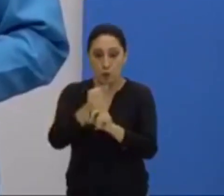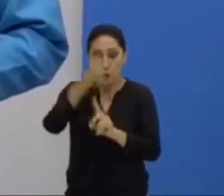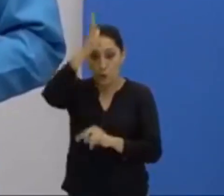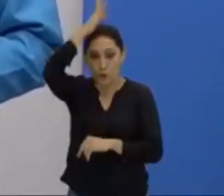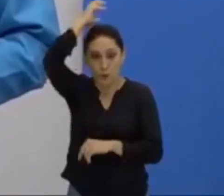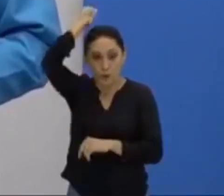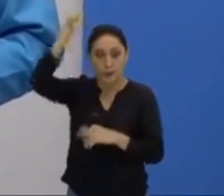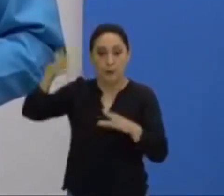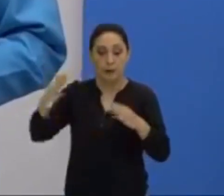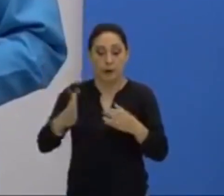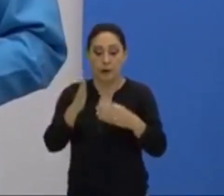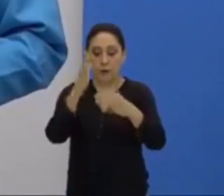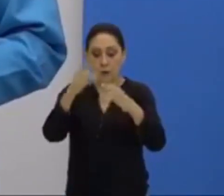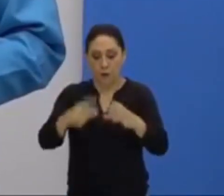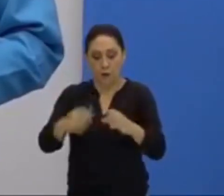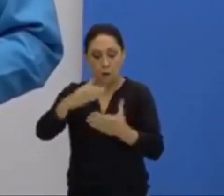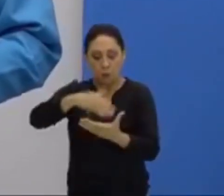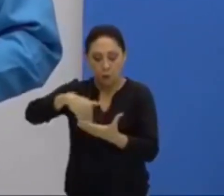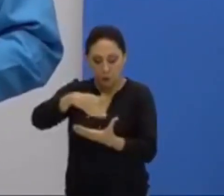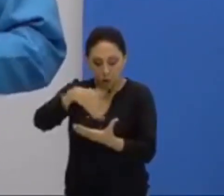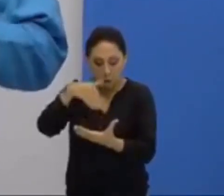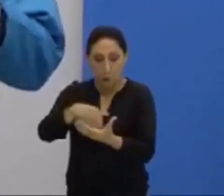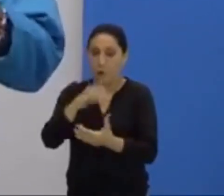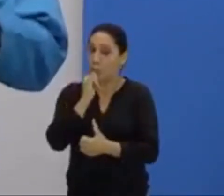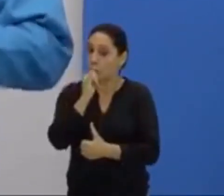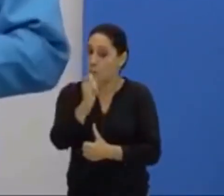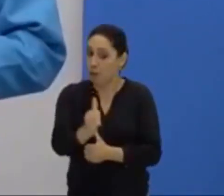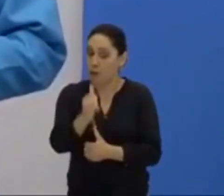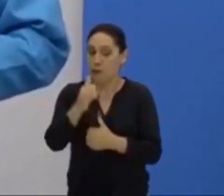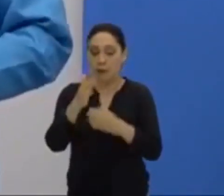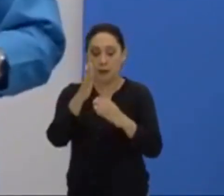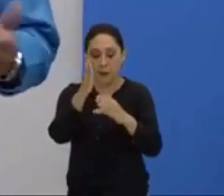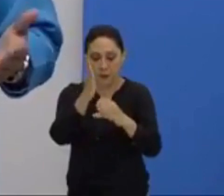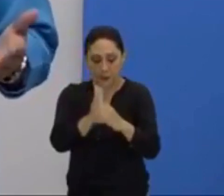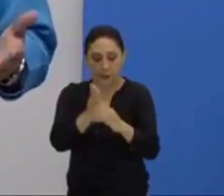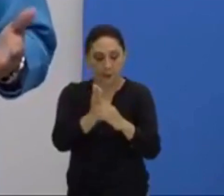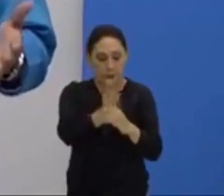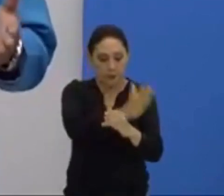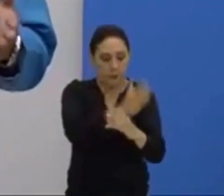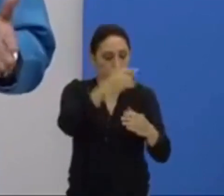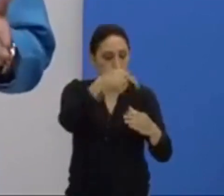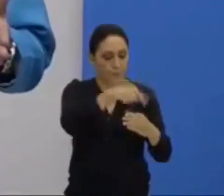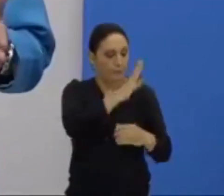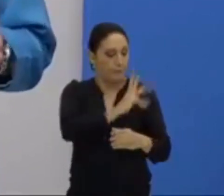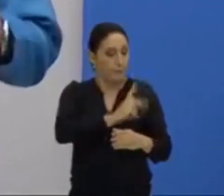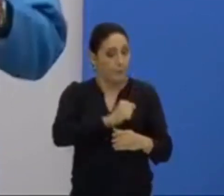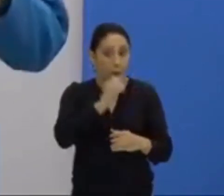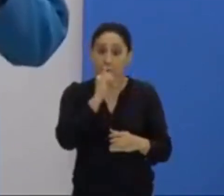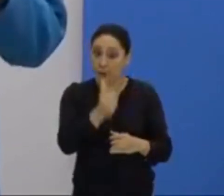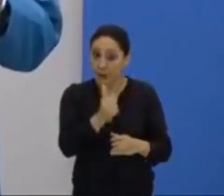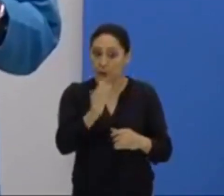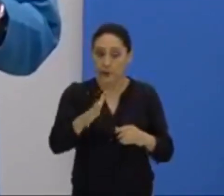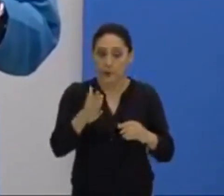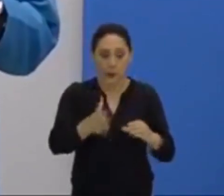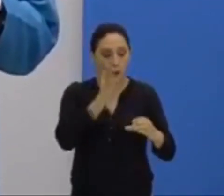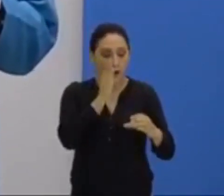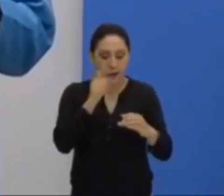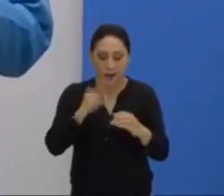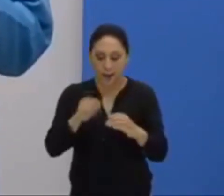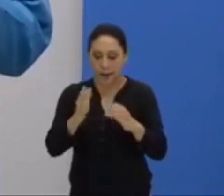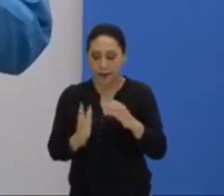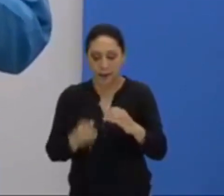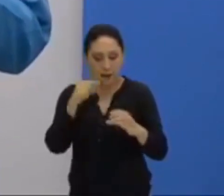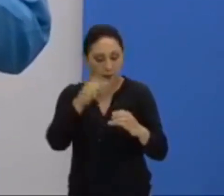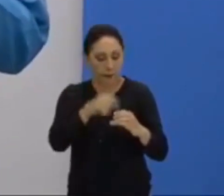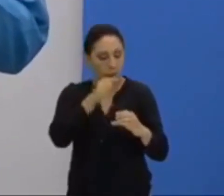Romano. E lá dentro do Oriente Médio, eu acabei de te mostrar que tem um território, que é o território da Palestina. Não foi isso? Esse território da